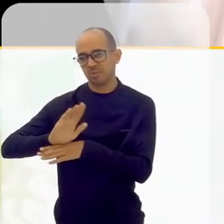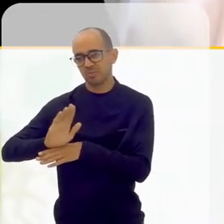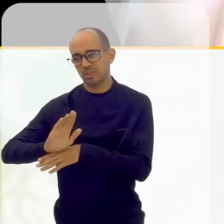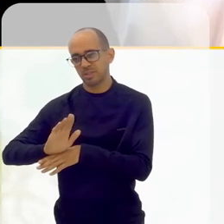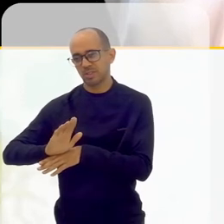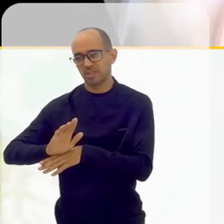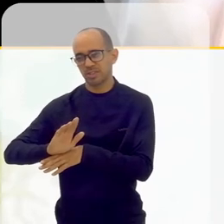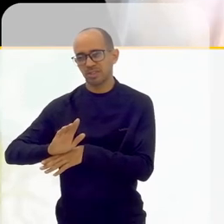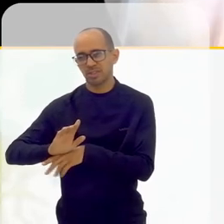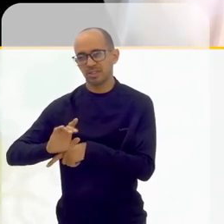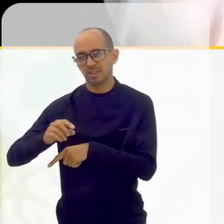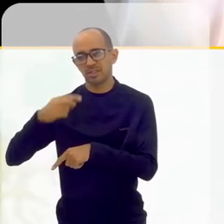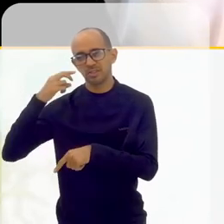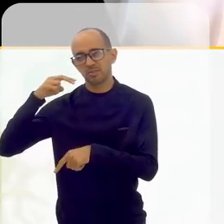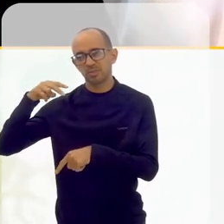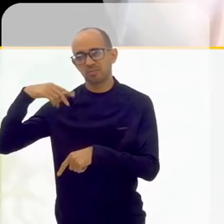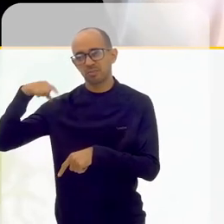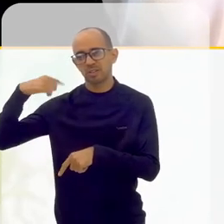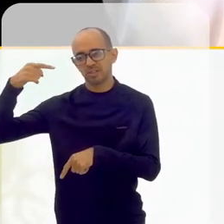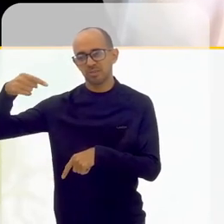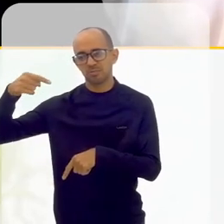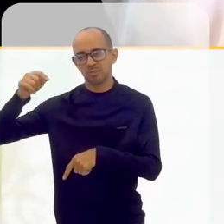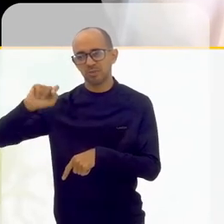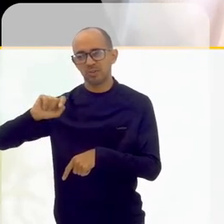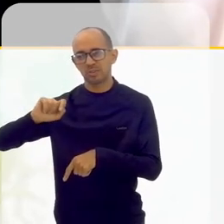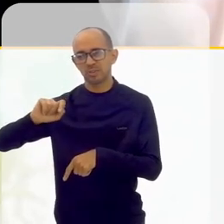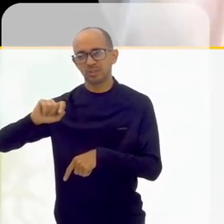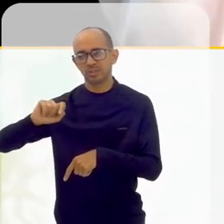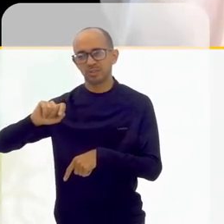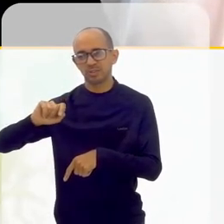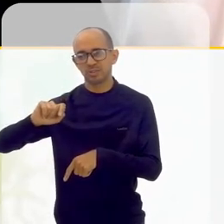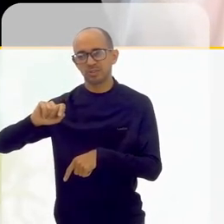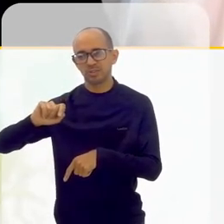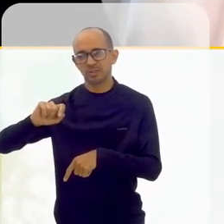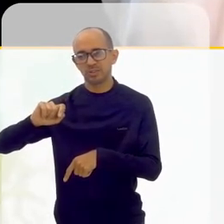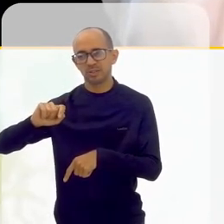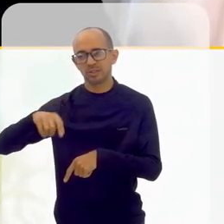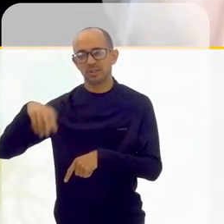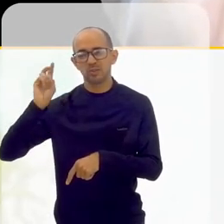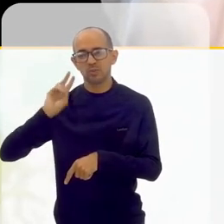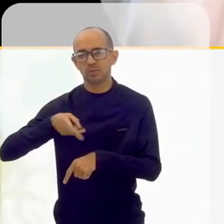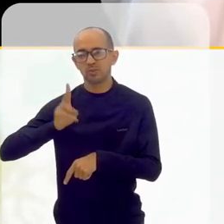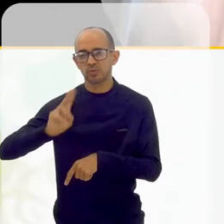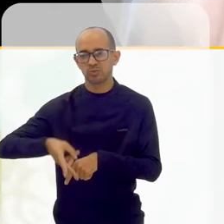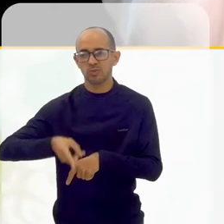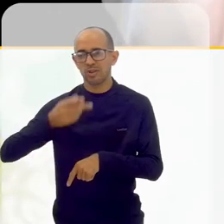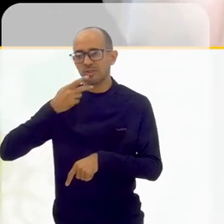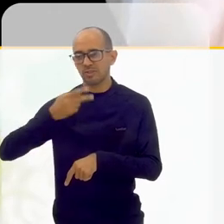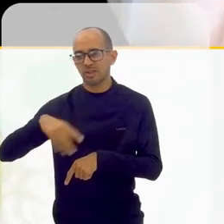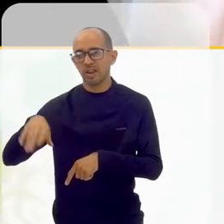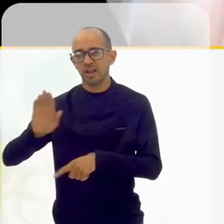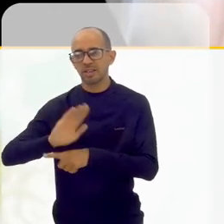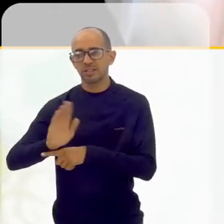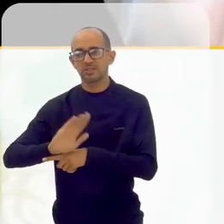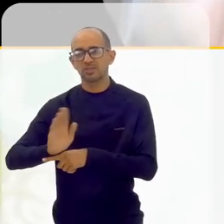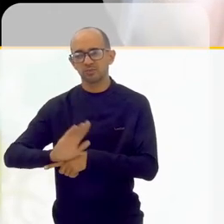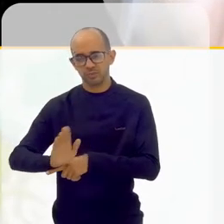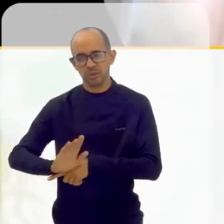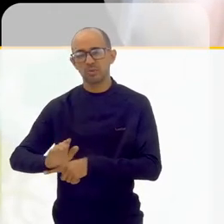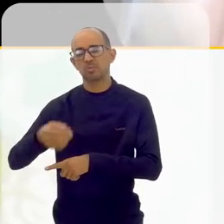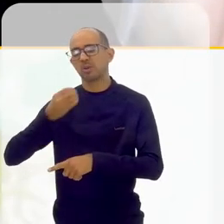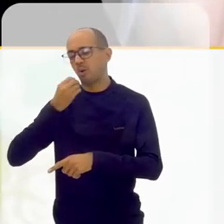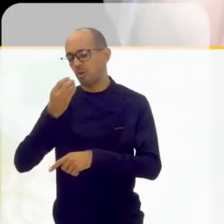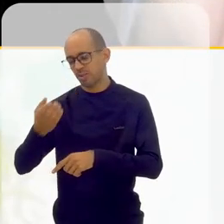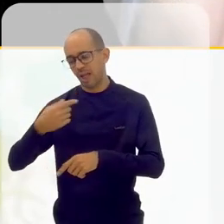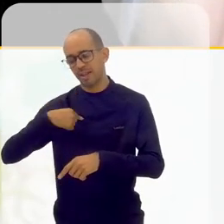e as duas semanas seguintes a gente ter levado ele no cinema ele não conseguia parar de falar para todo mundo que eu fui até a casa dele junto